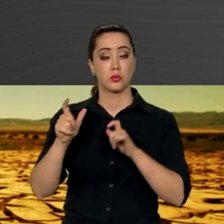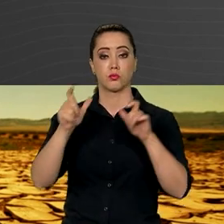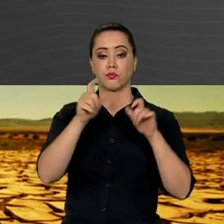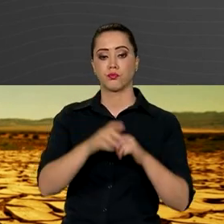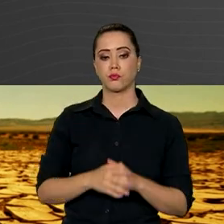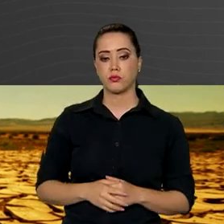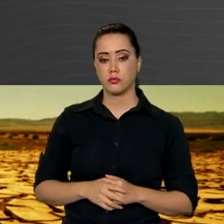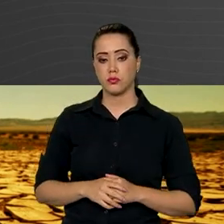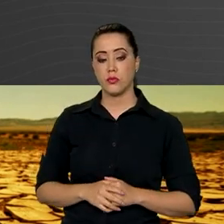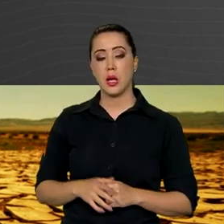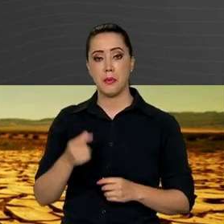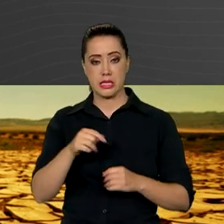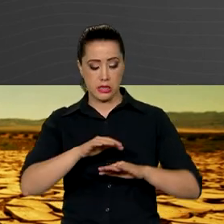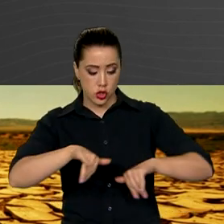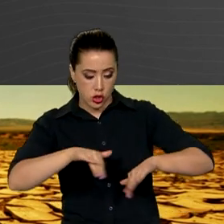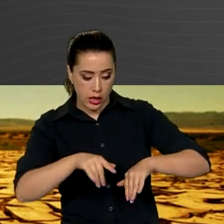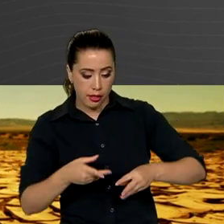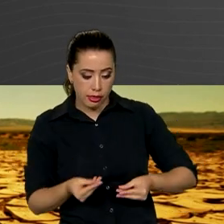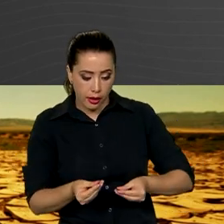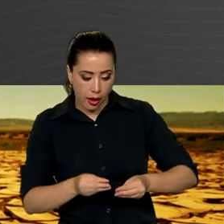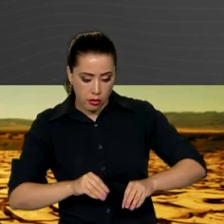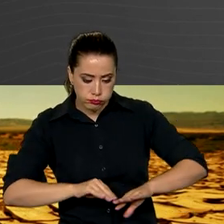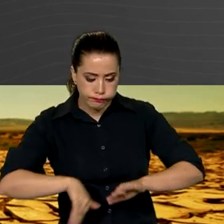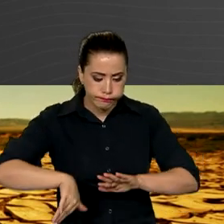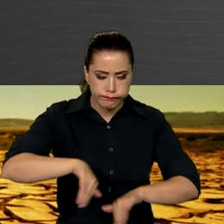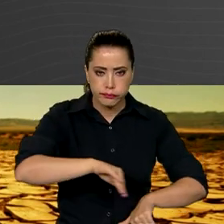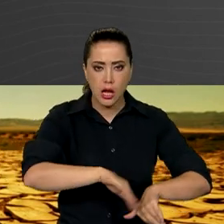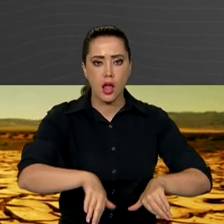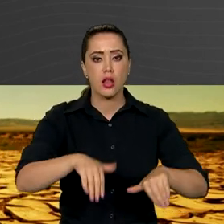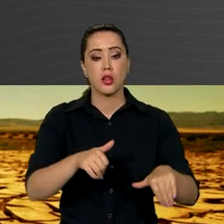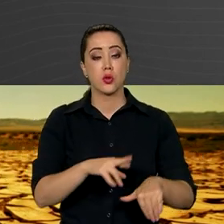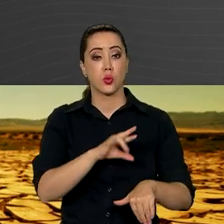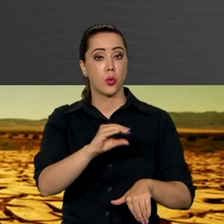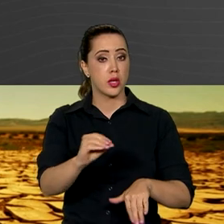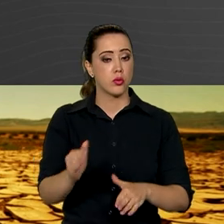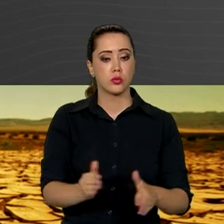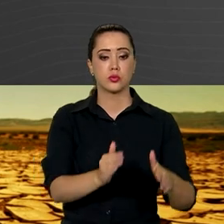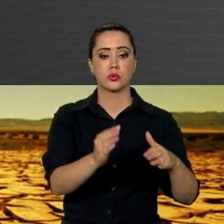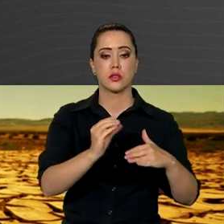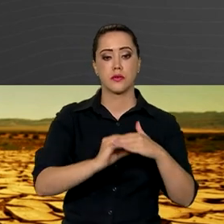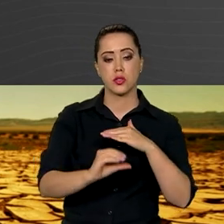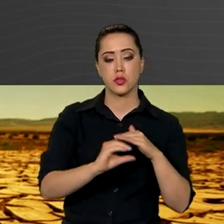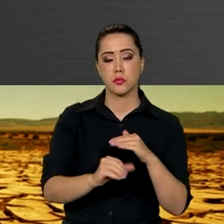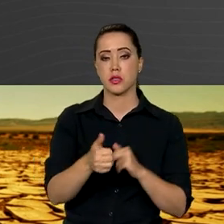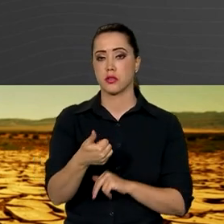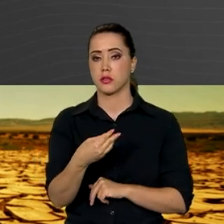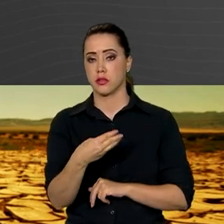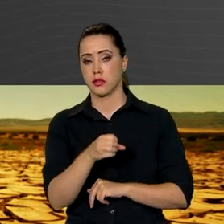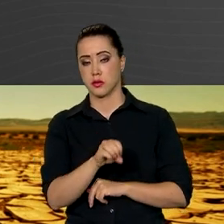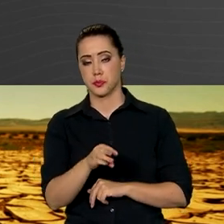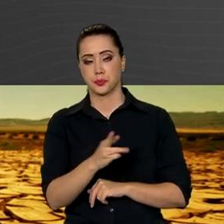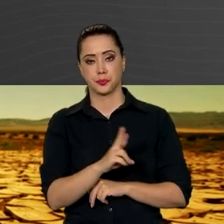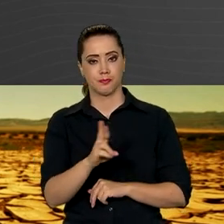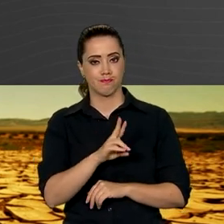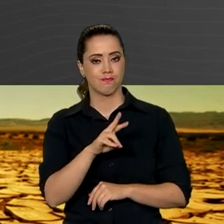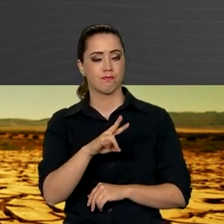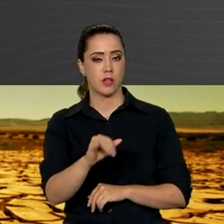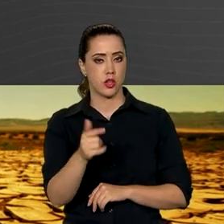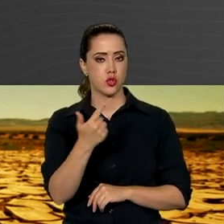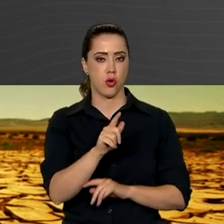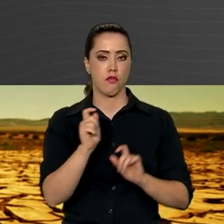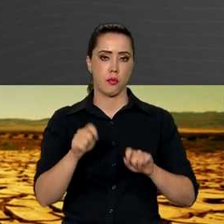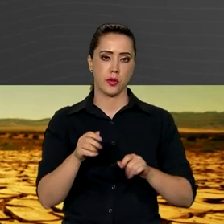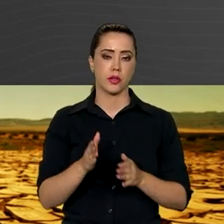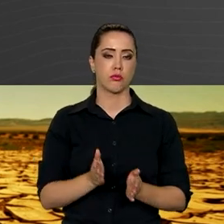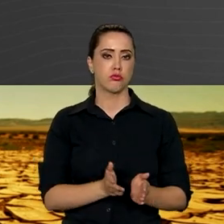Solimões e Madeira, investimentos de R$ 138 milhões que começam nesta semana, vão restabelecer a navegação na